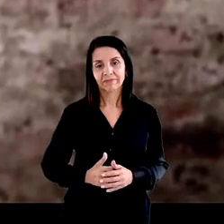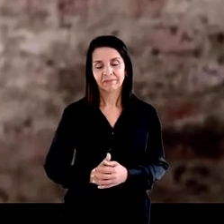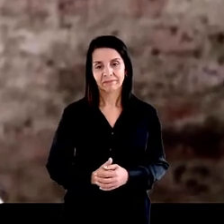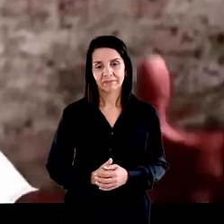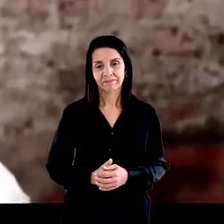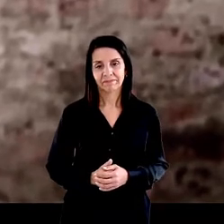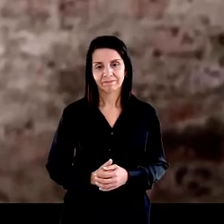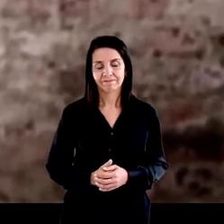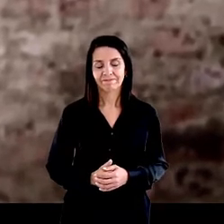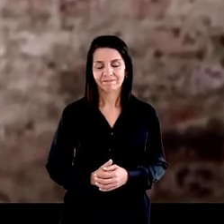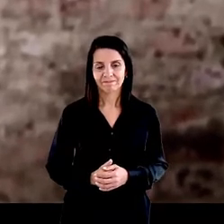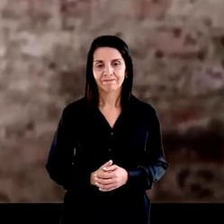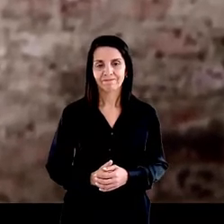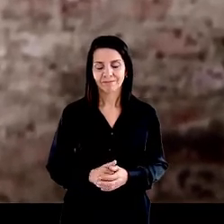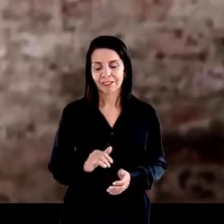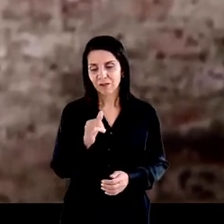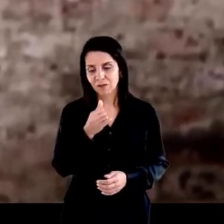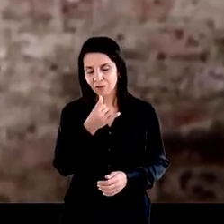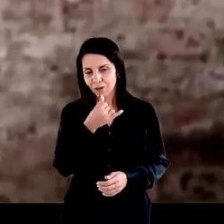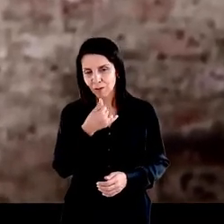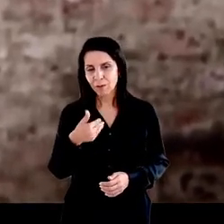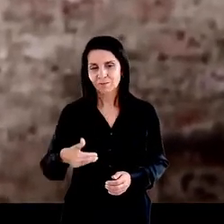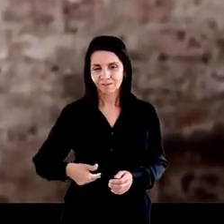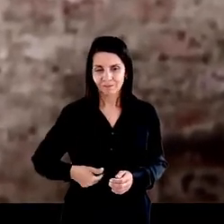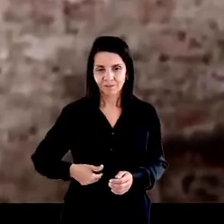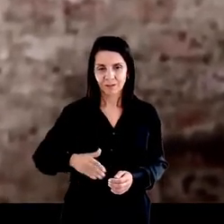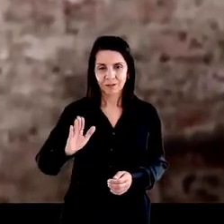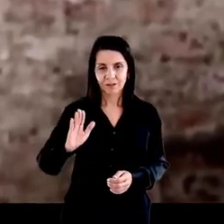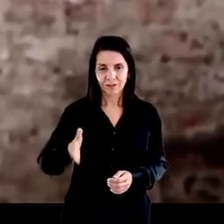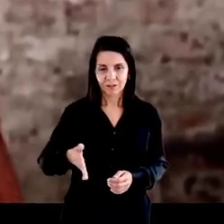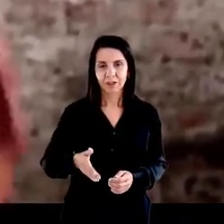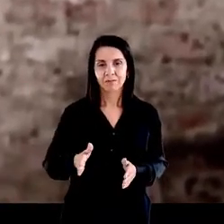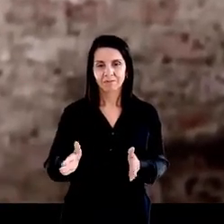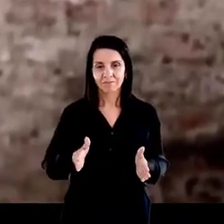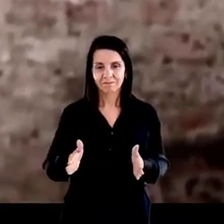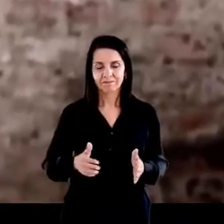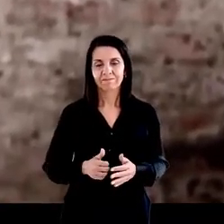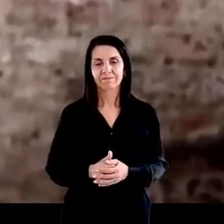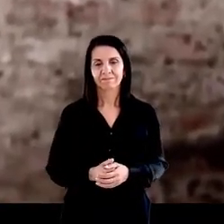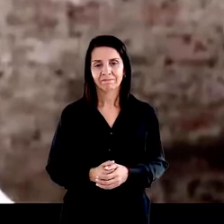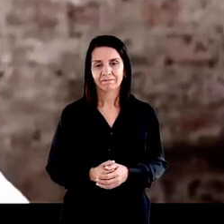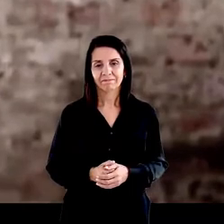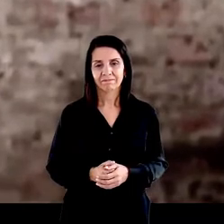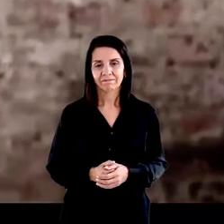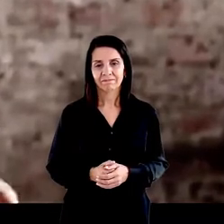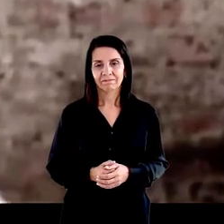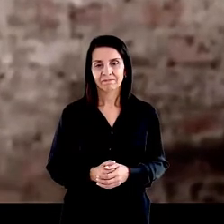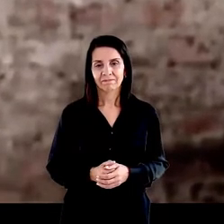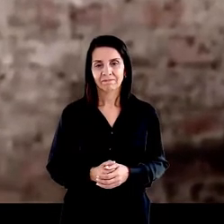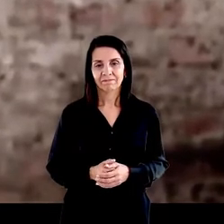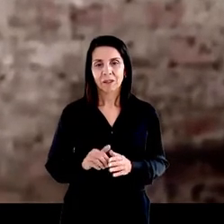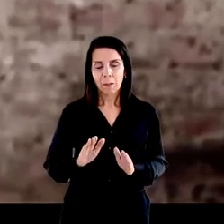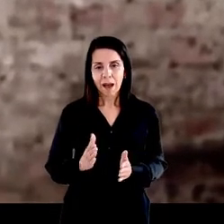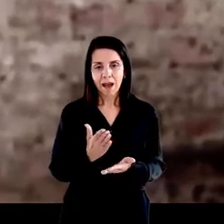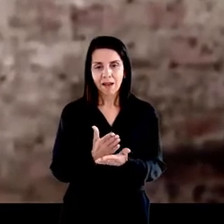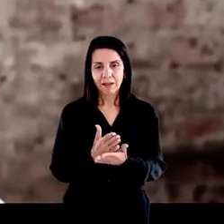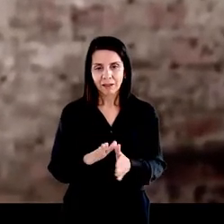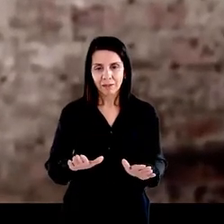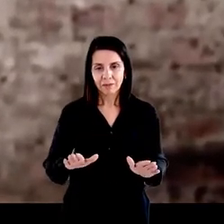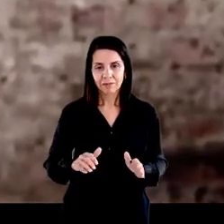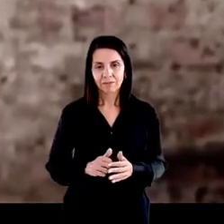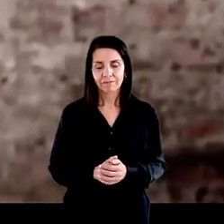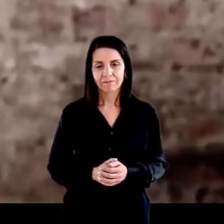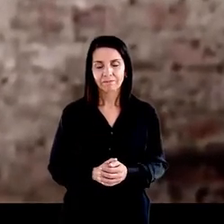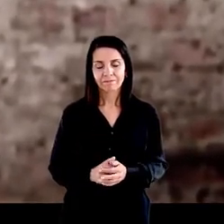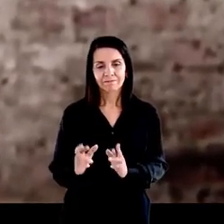Passei, mas sim. Que tenha a palavra como conforto. Passei. Espero que o